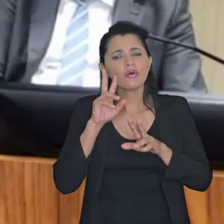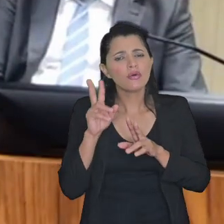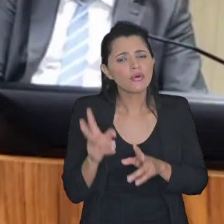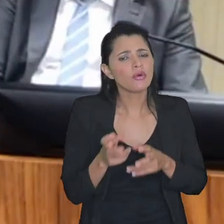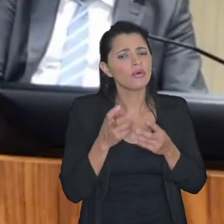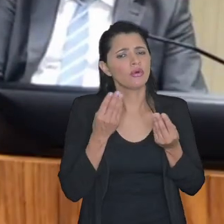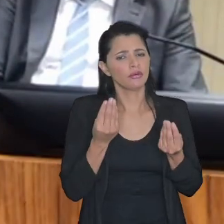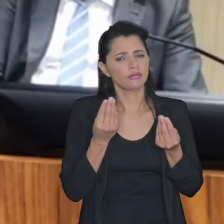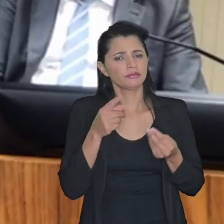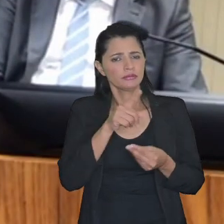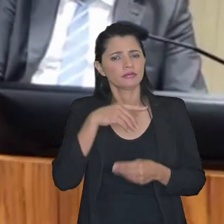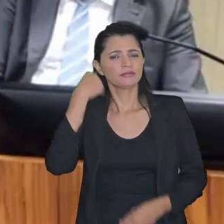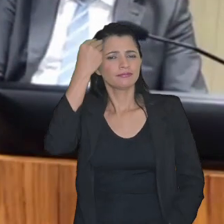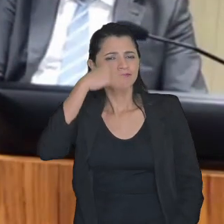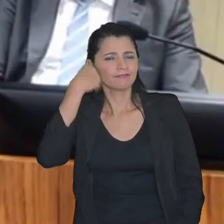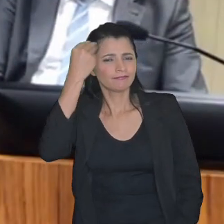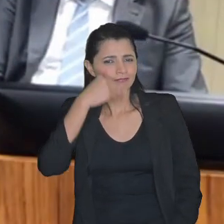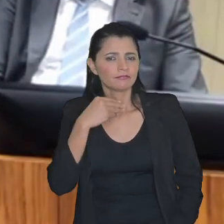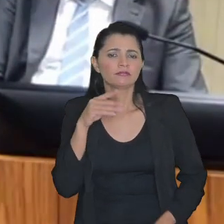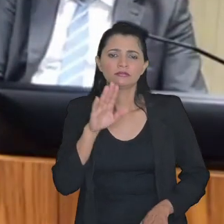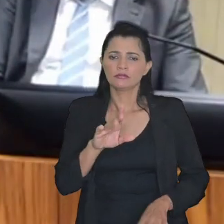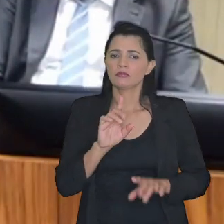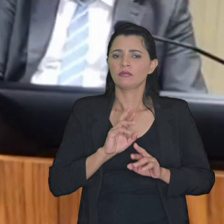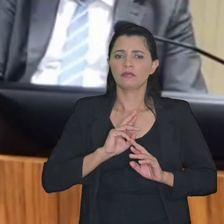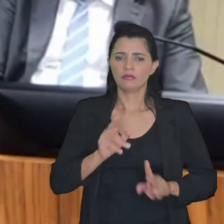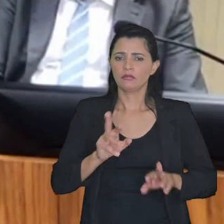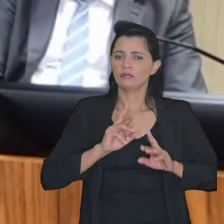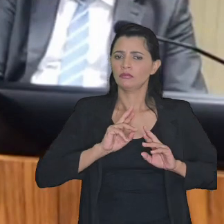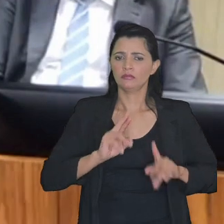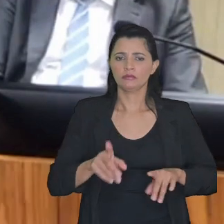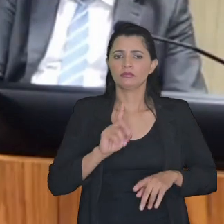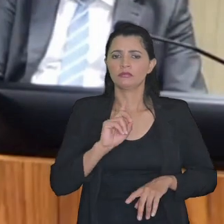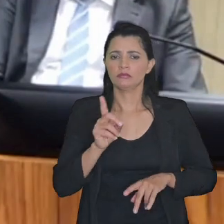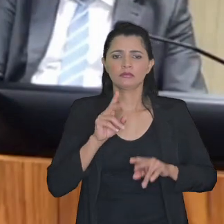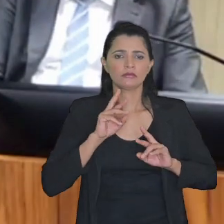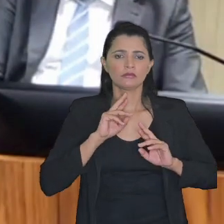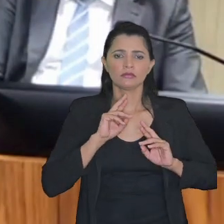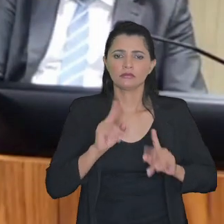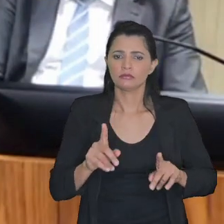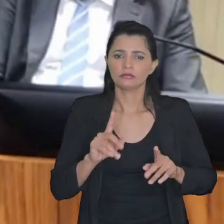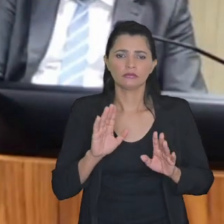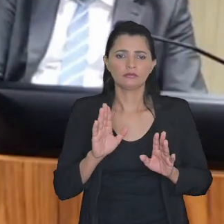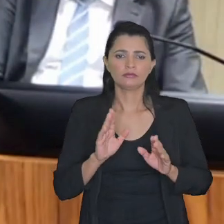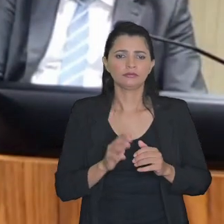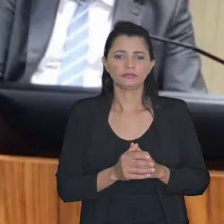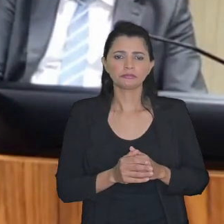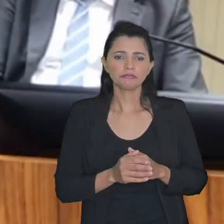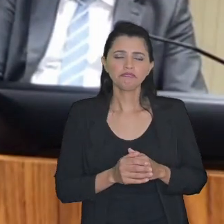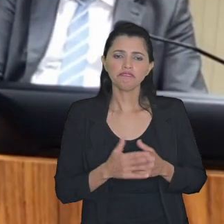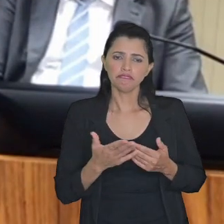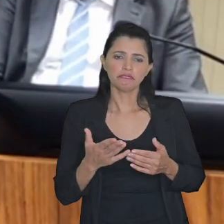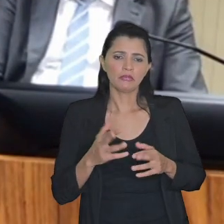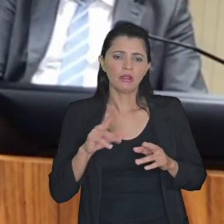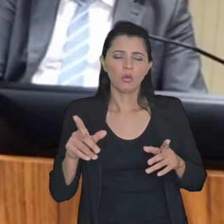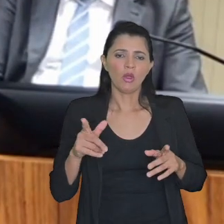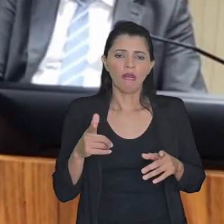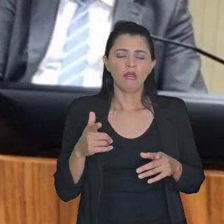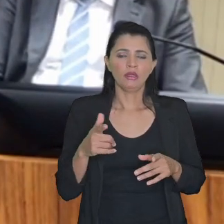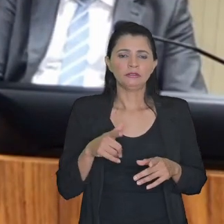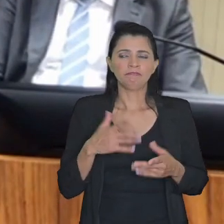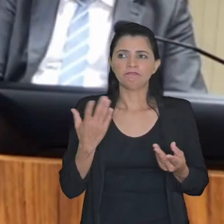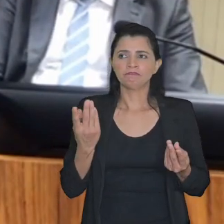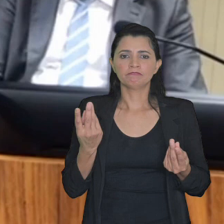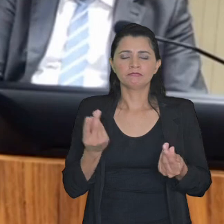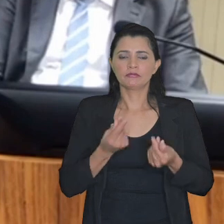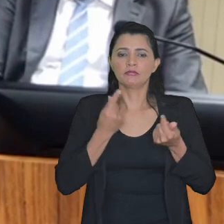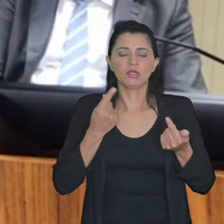vejam a experiência ela não é não é não é vã a experiência ela deve a